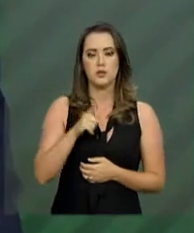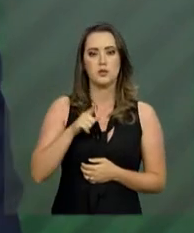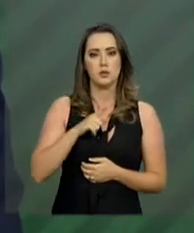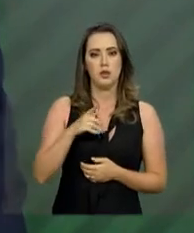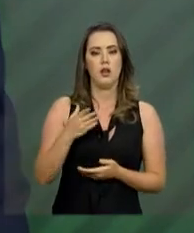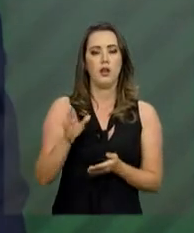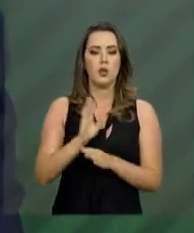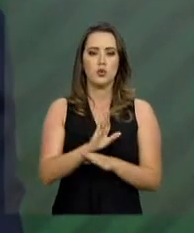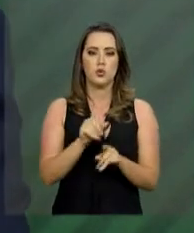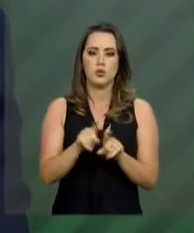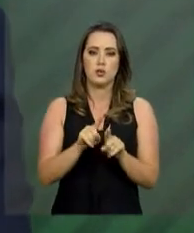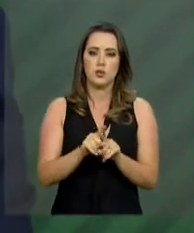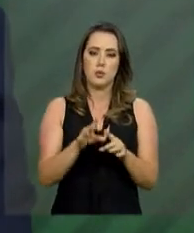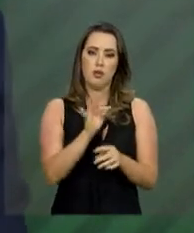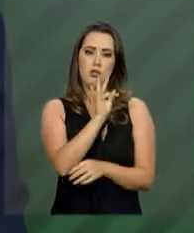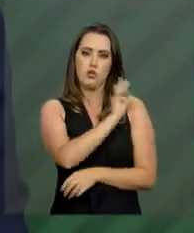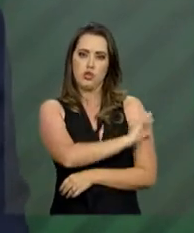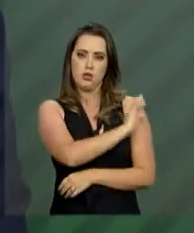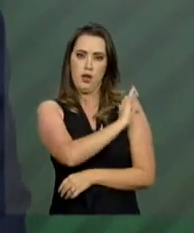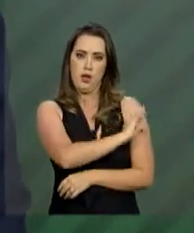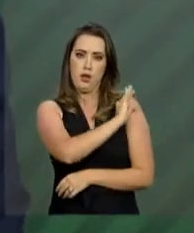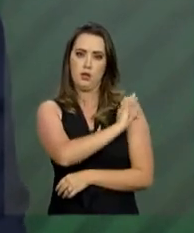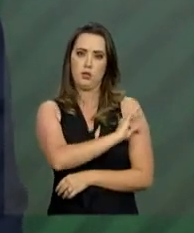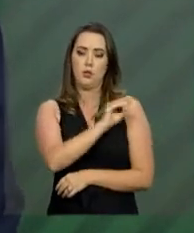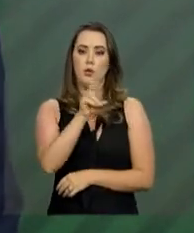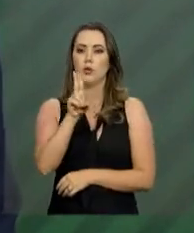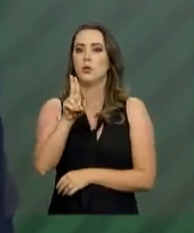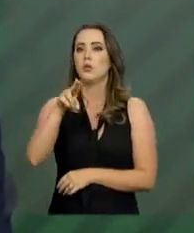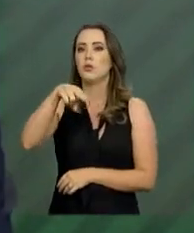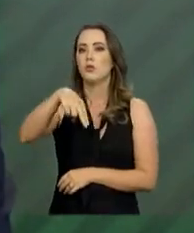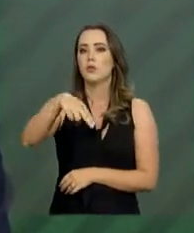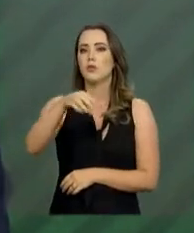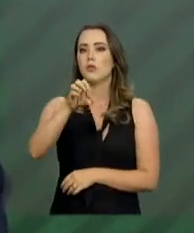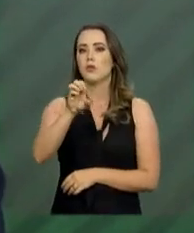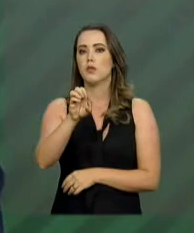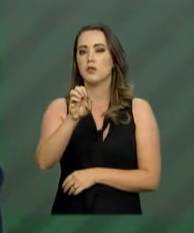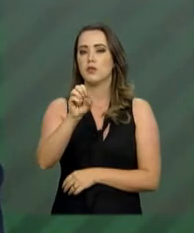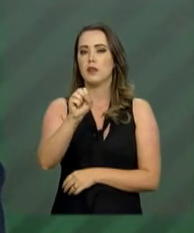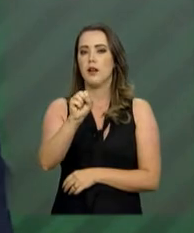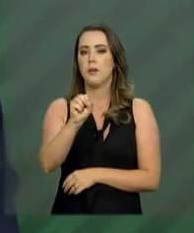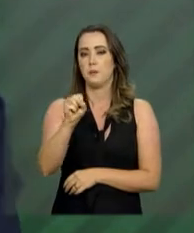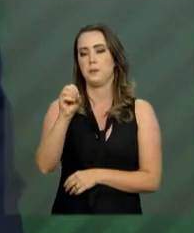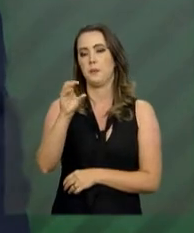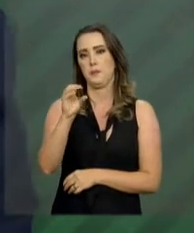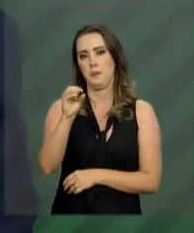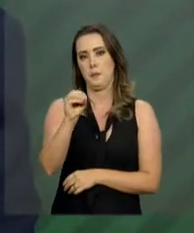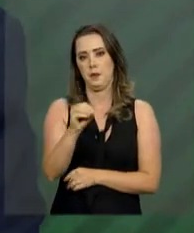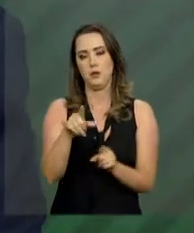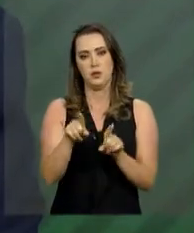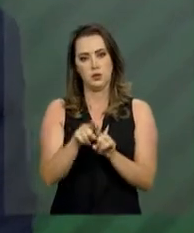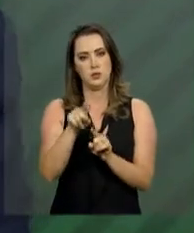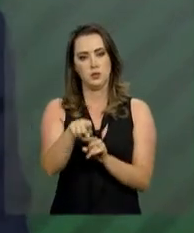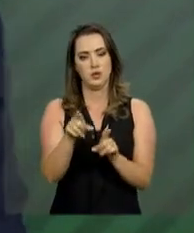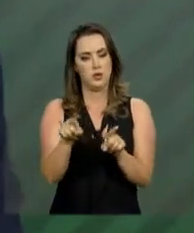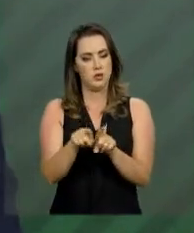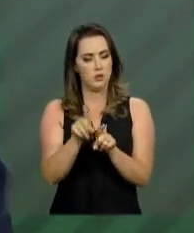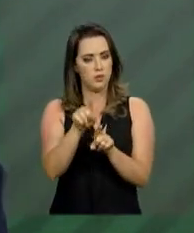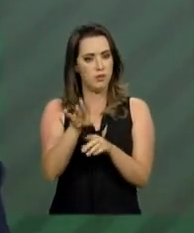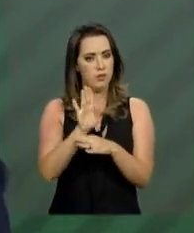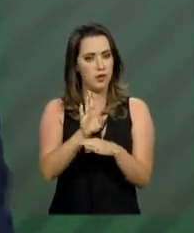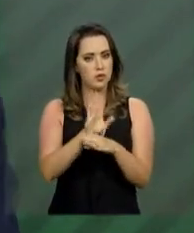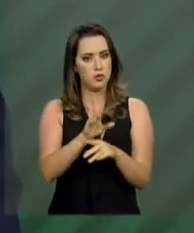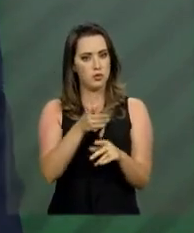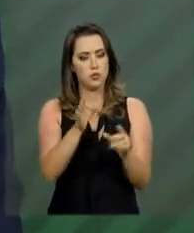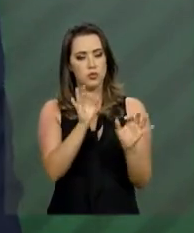também apoio de técnicos da Unesco, a Organização das Nações Unidas para Educação, a Ciência e a